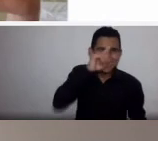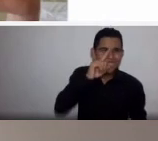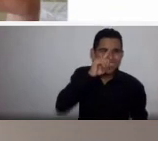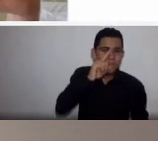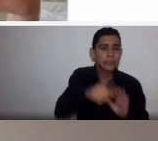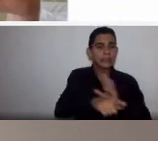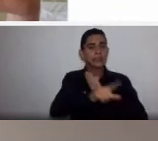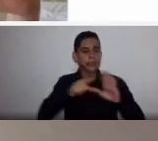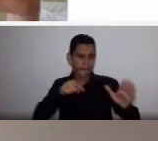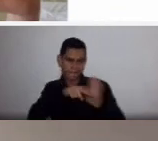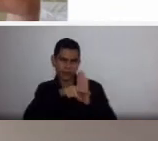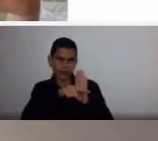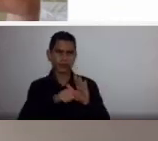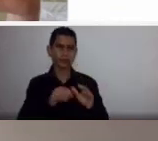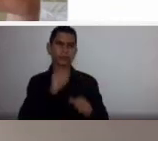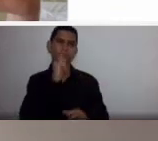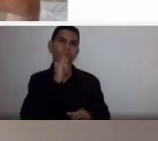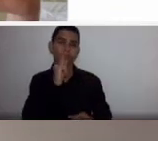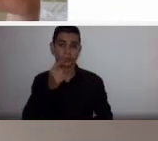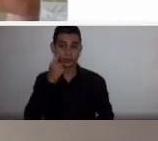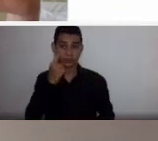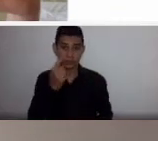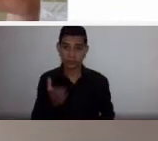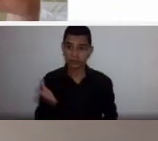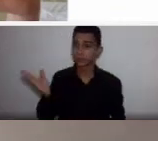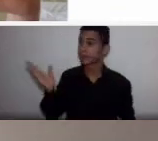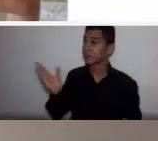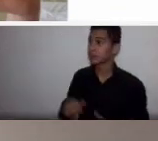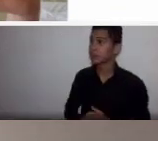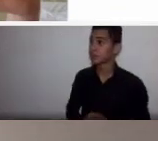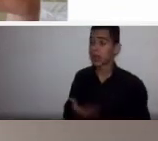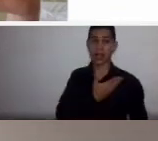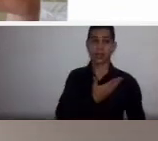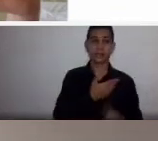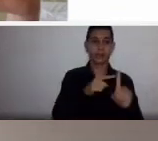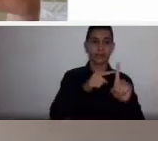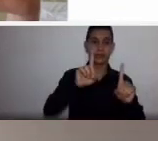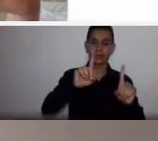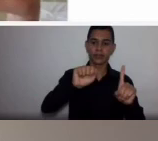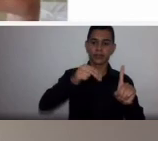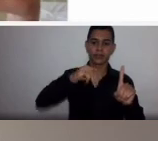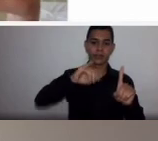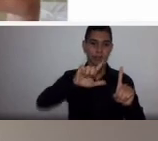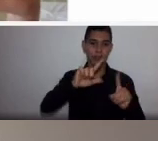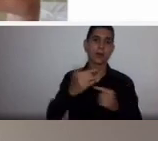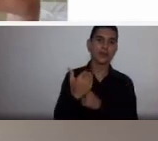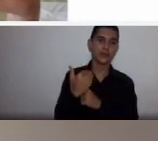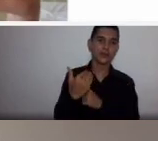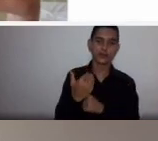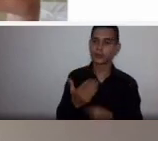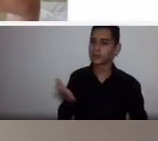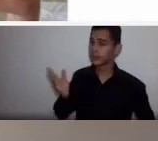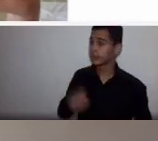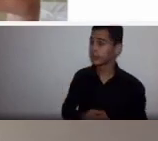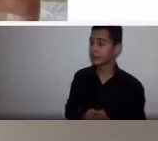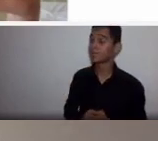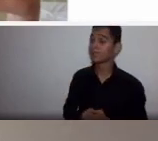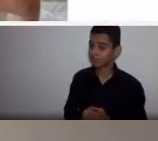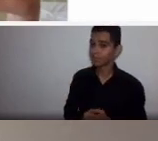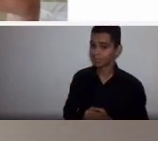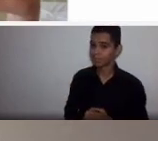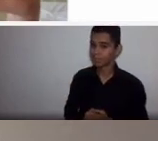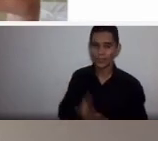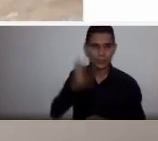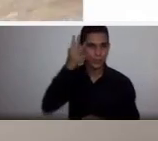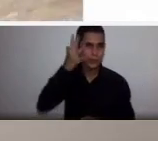pelo meu grande amigo doutor Daniel, nas cirurgias cardíacas, como nós vimos na palestra anterior,